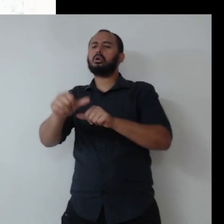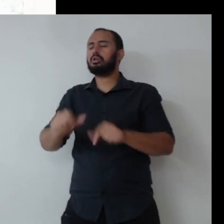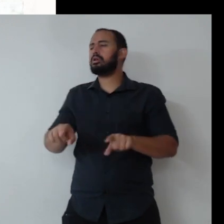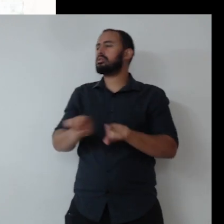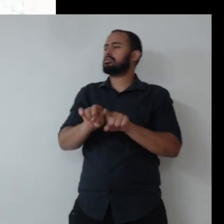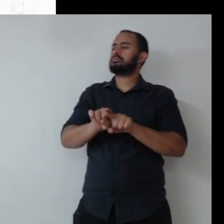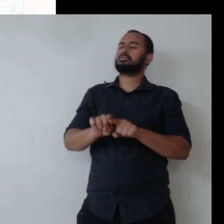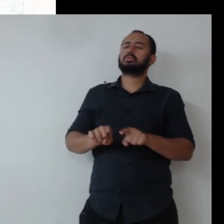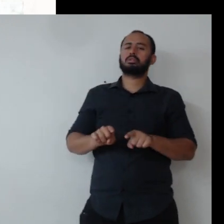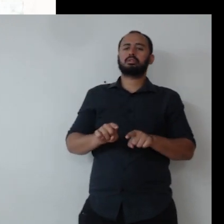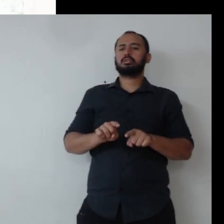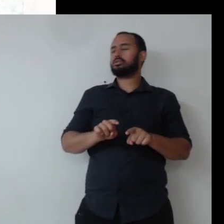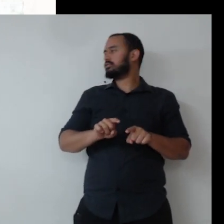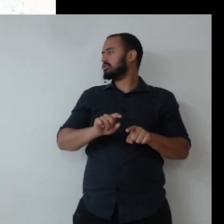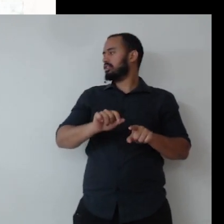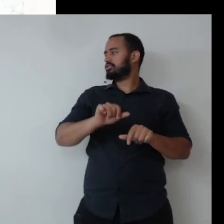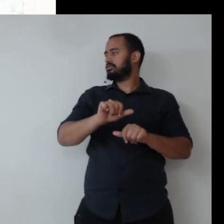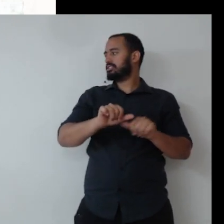biodiversidade,